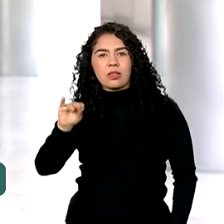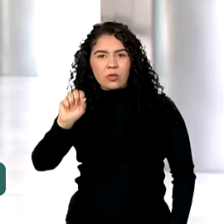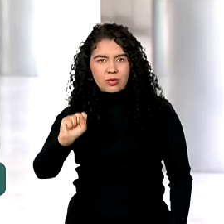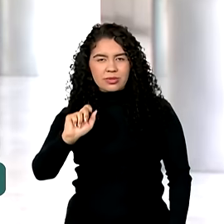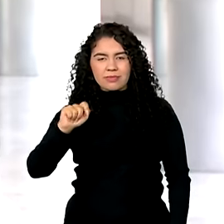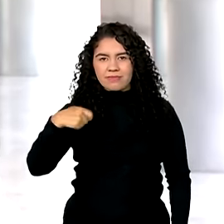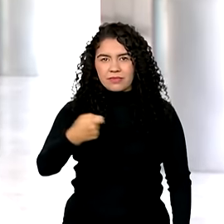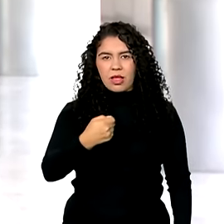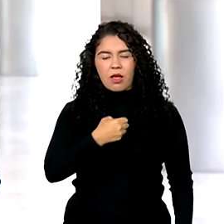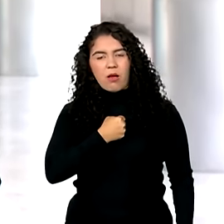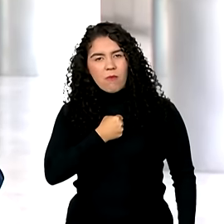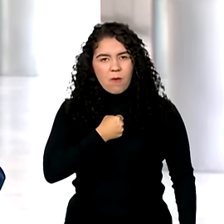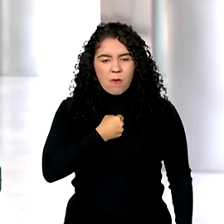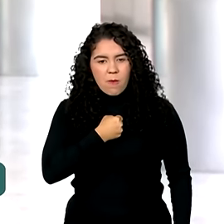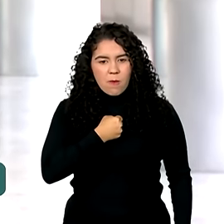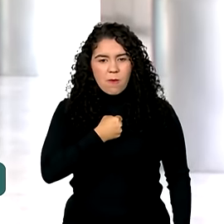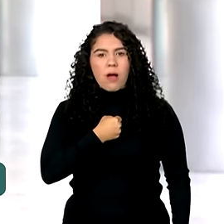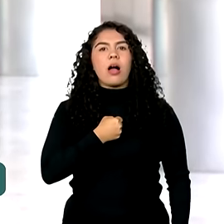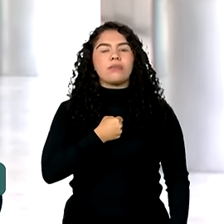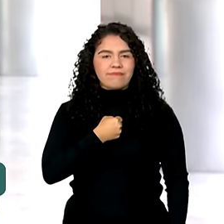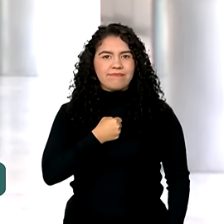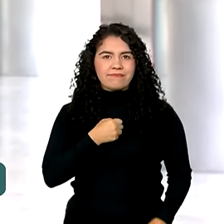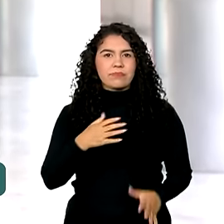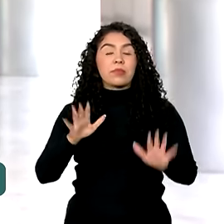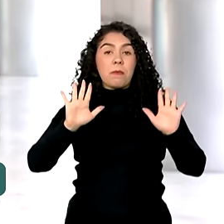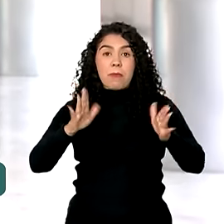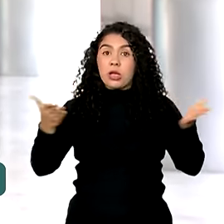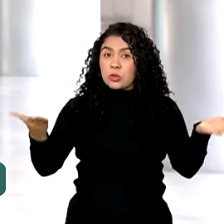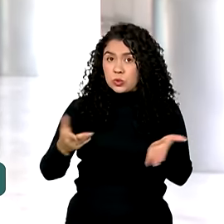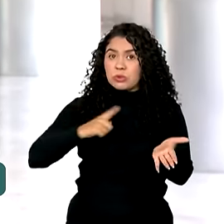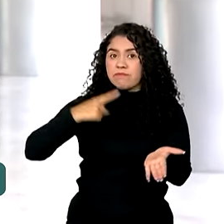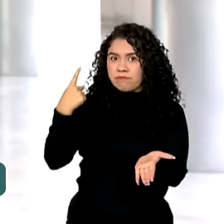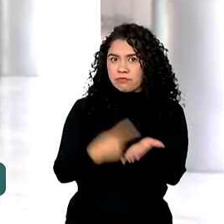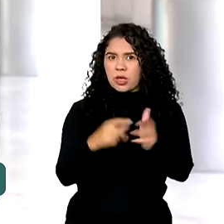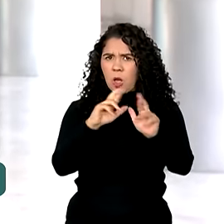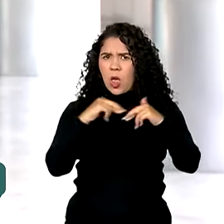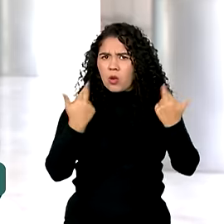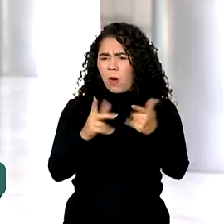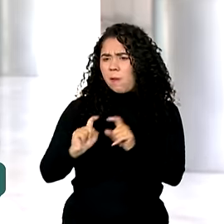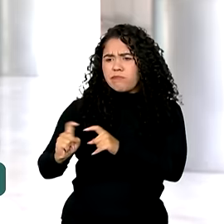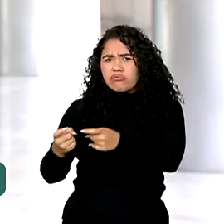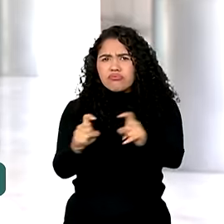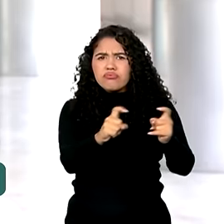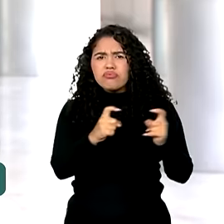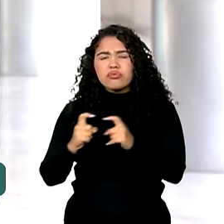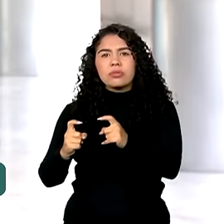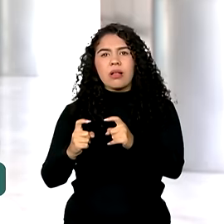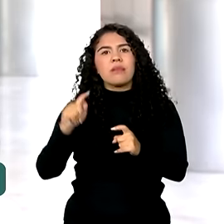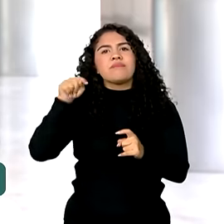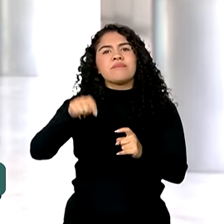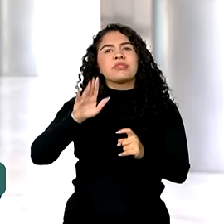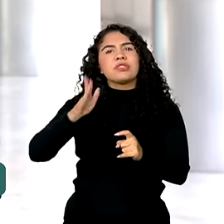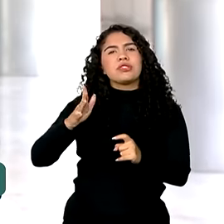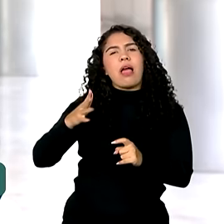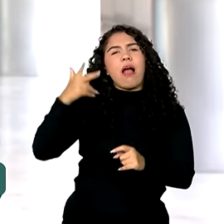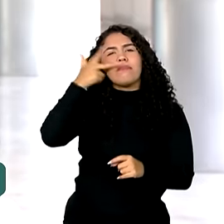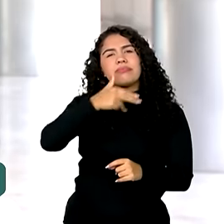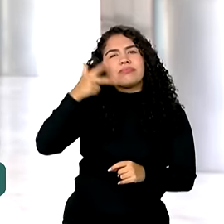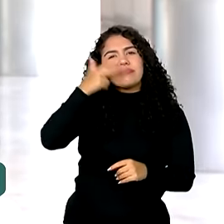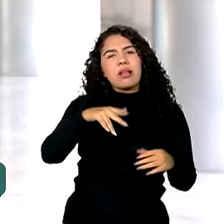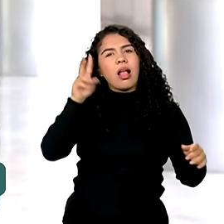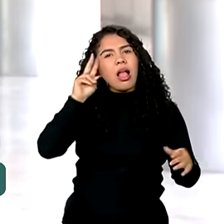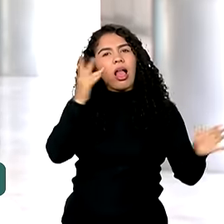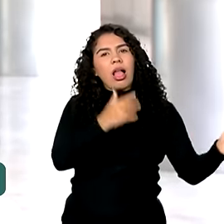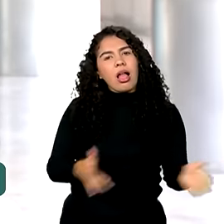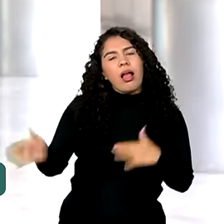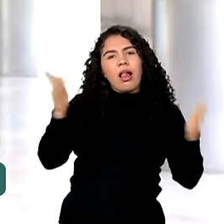presidente, que começou nesta segunda-feira com uma ampla reunião de coordenação política. Essa reunião já é tradicional nas segundas-feiras. um momento em